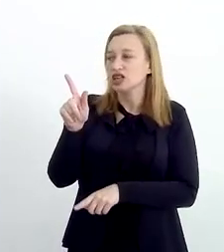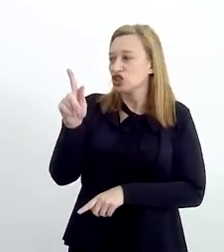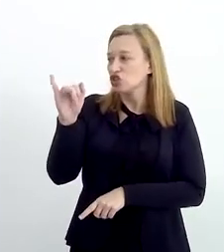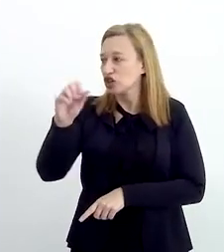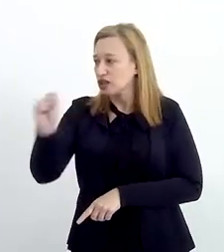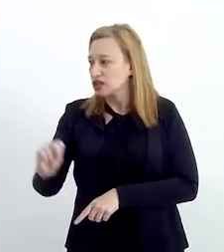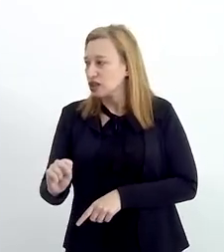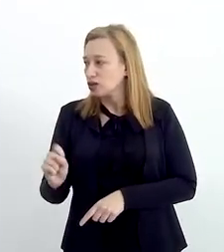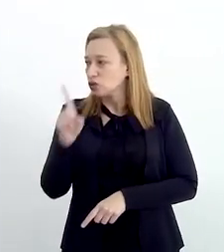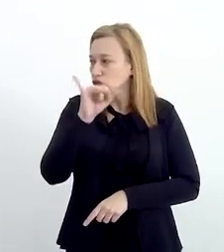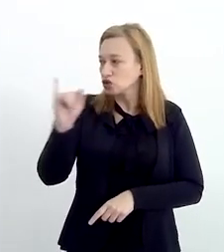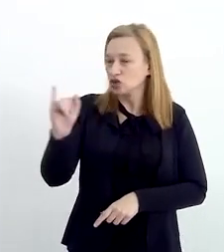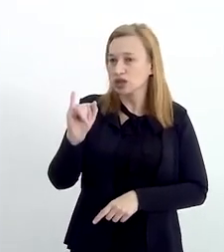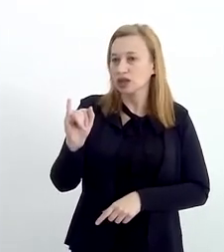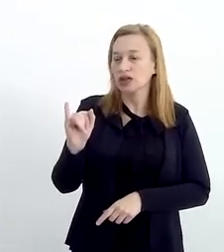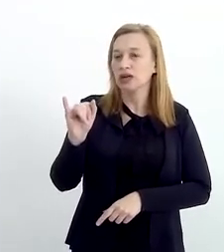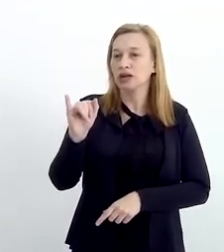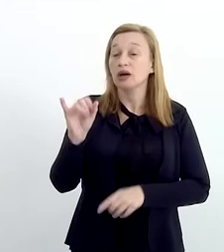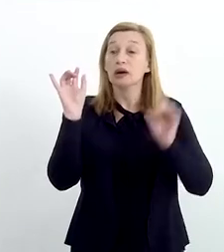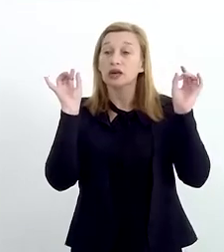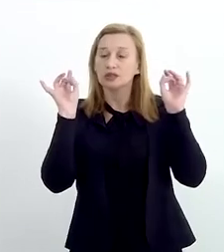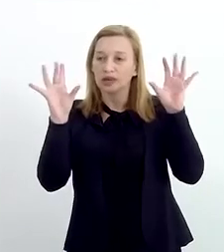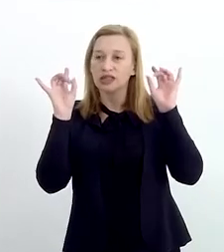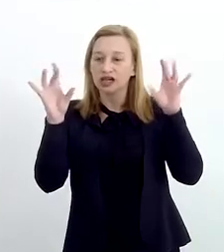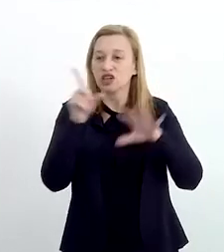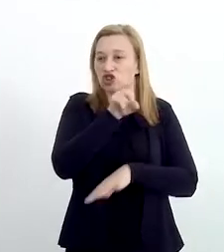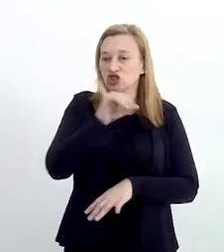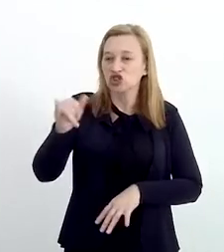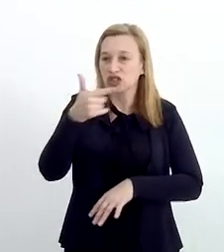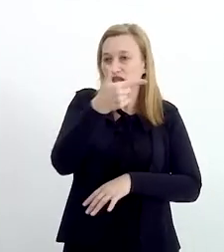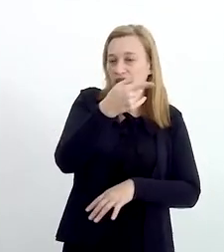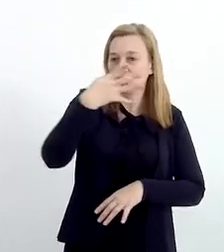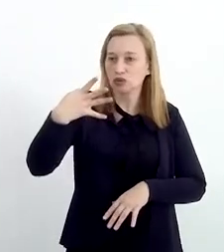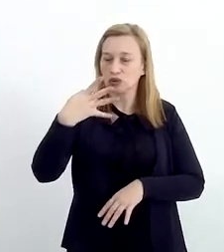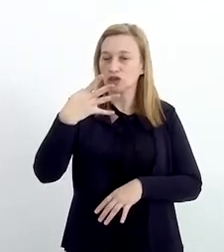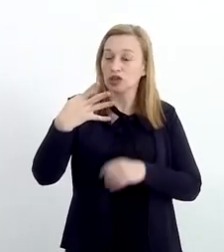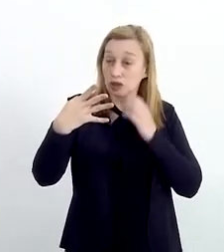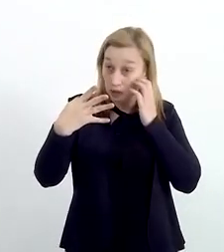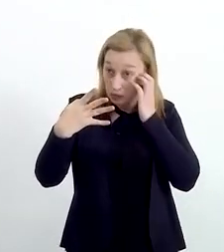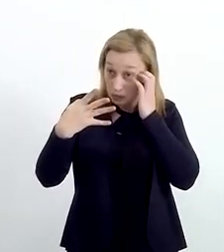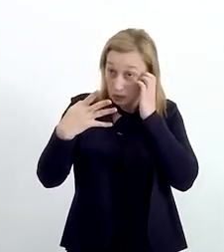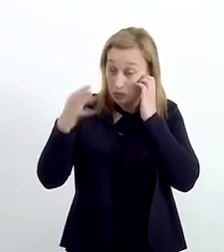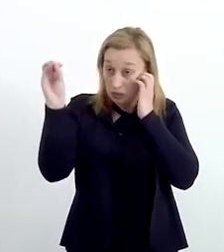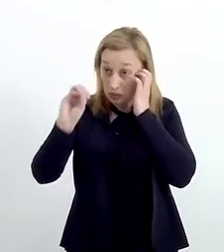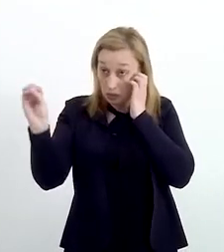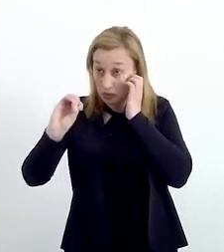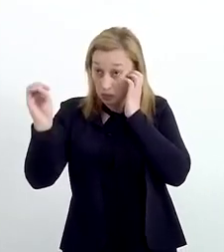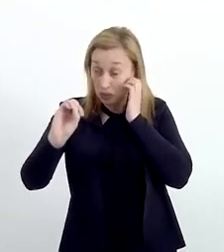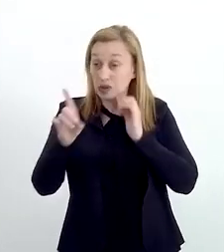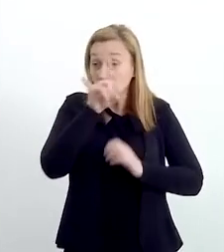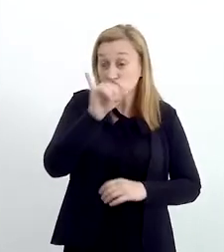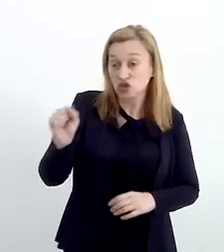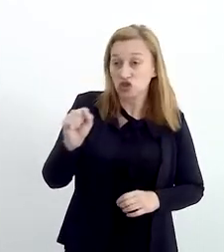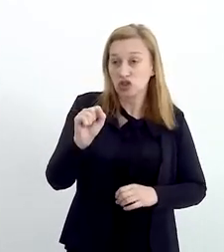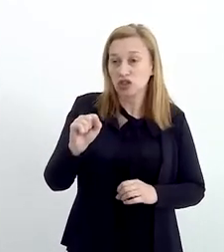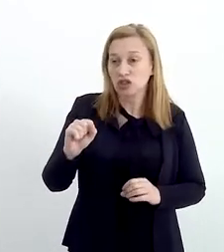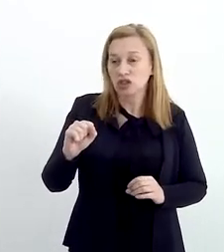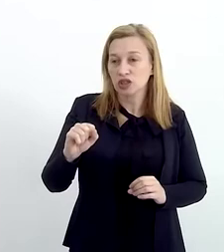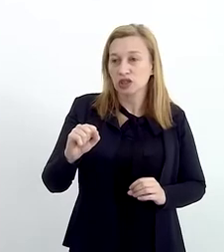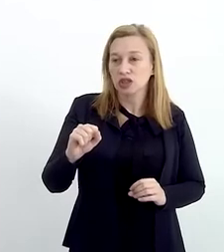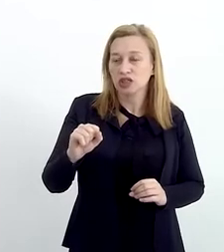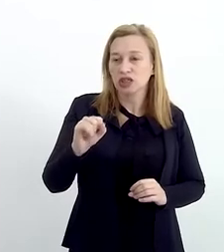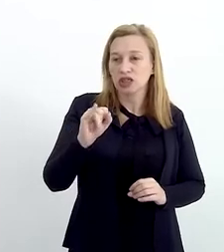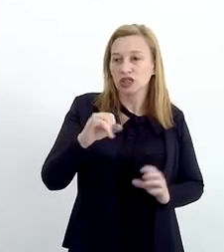Além também, Geisa, de nós termos um dia muito particular nessa semana, que é o dia 14 de outubro. O dia 14 de